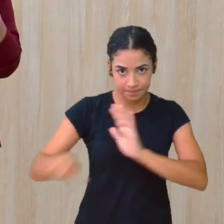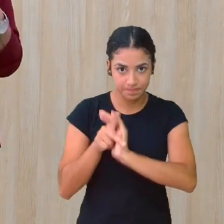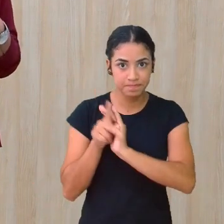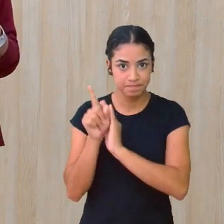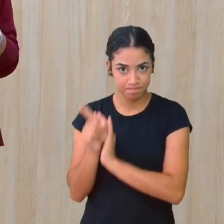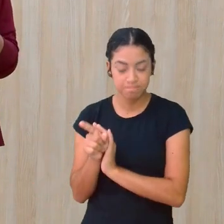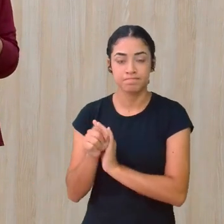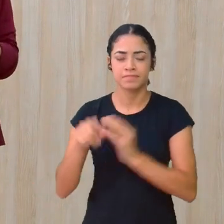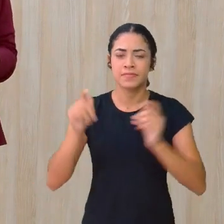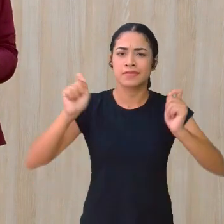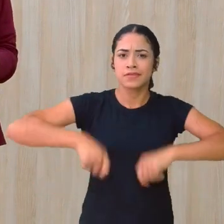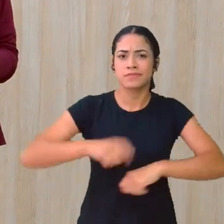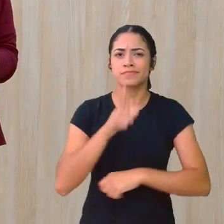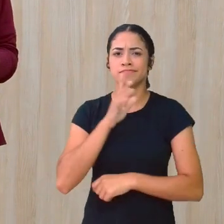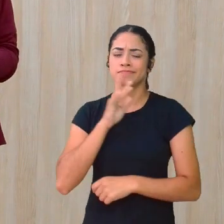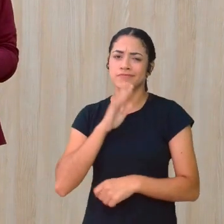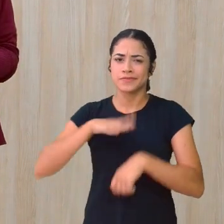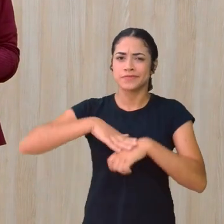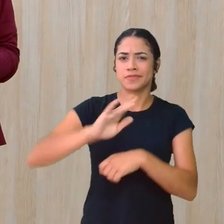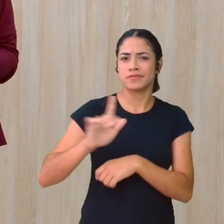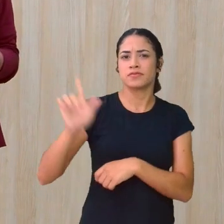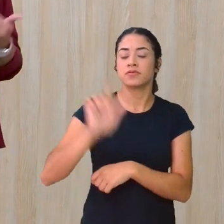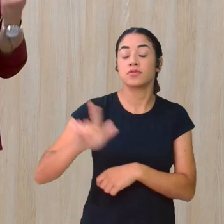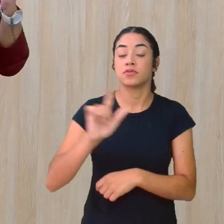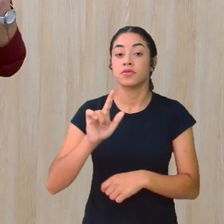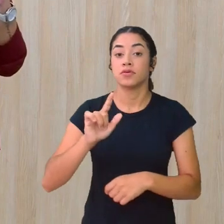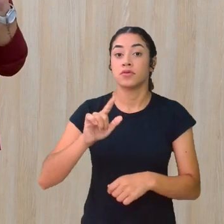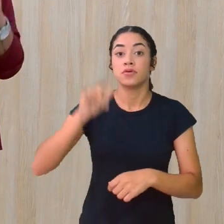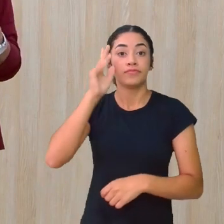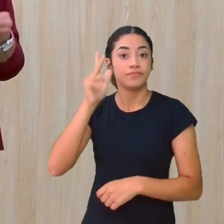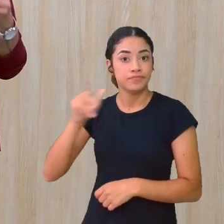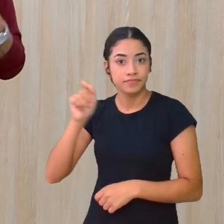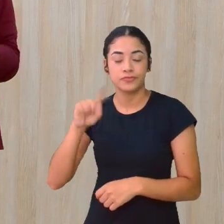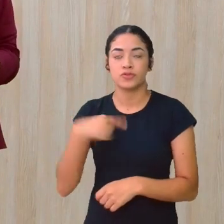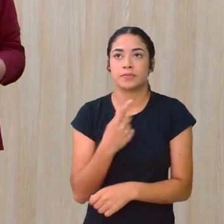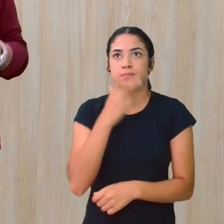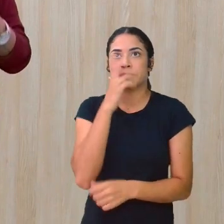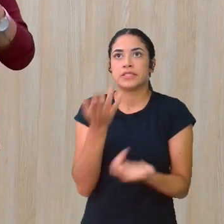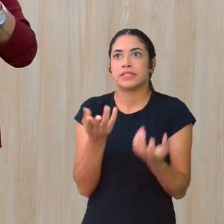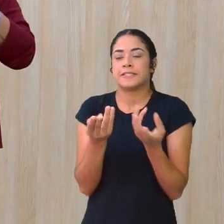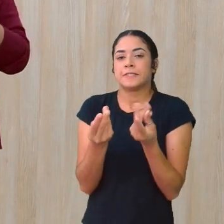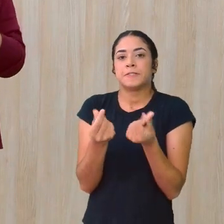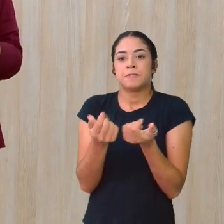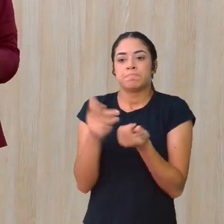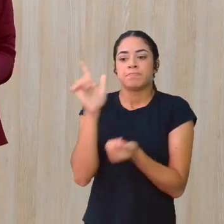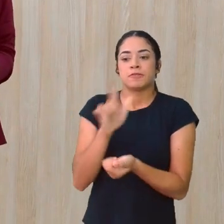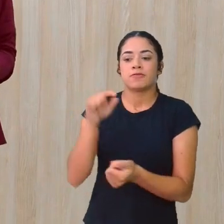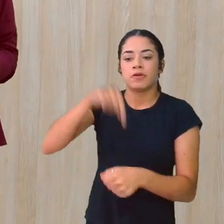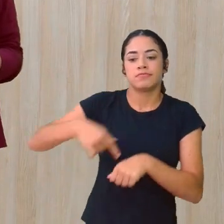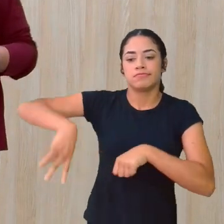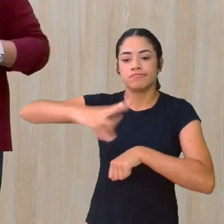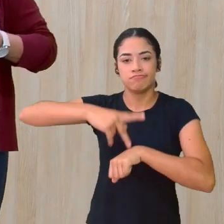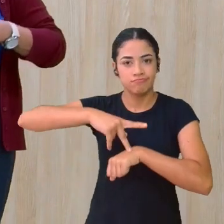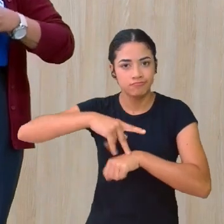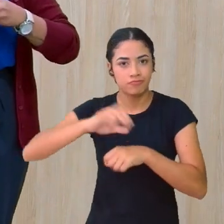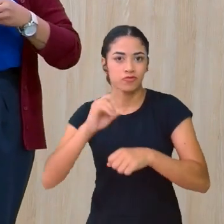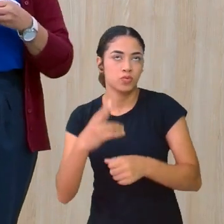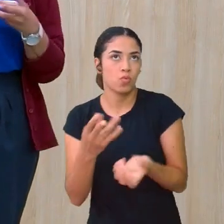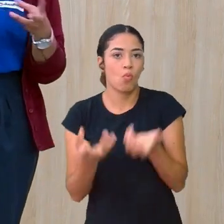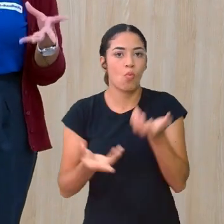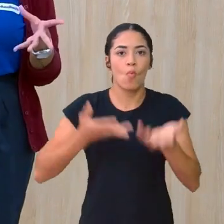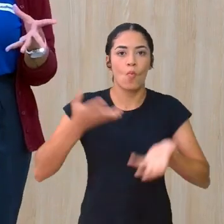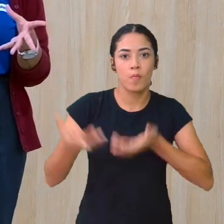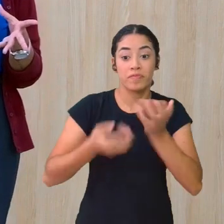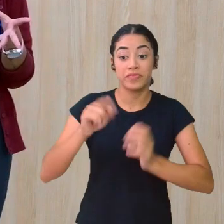conhecer mais um pouquinho sobre a literatura africana, tá certo? Às vezes a gente fica muito preso à literatura do nosso país, ou à literatura